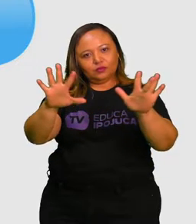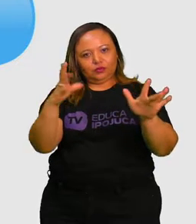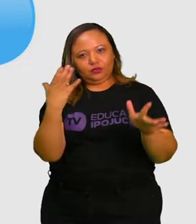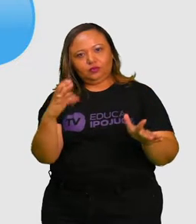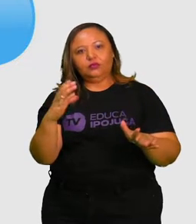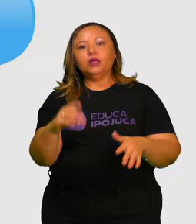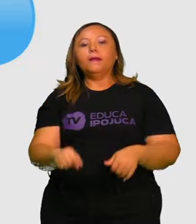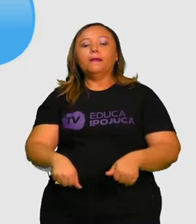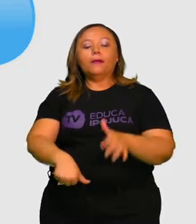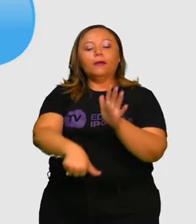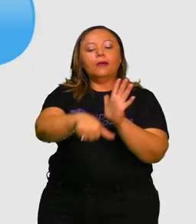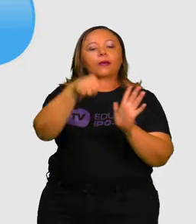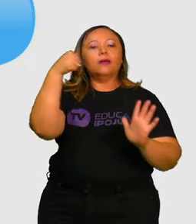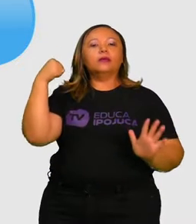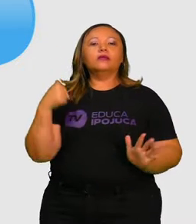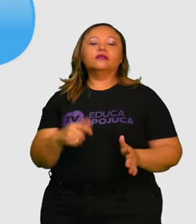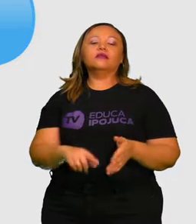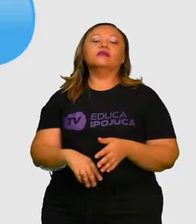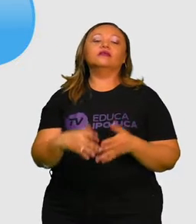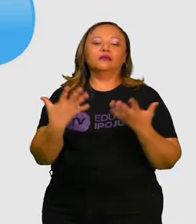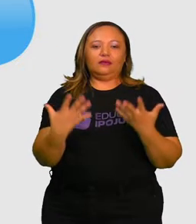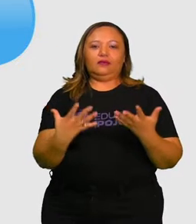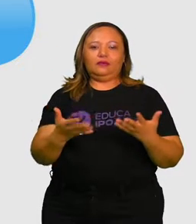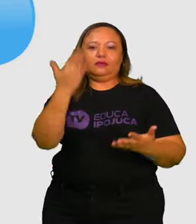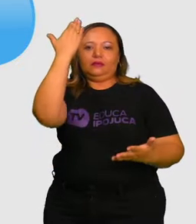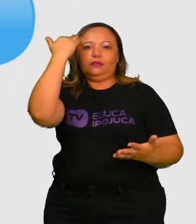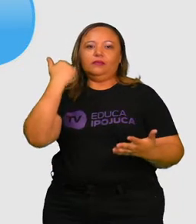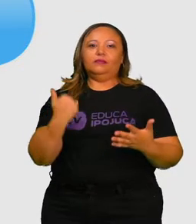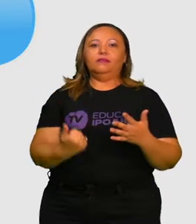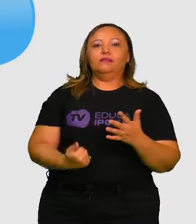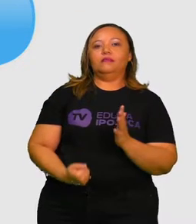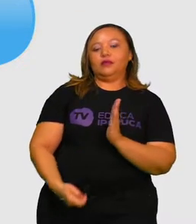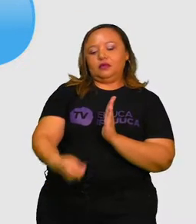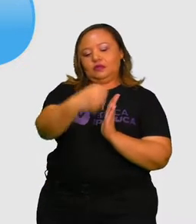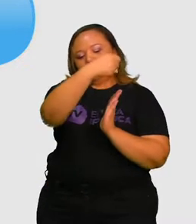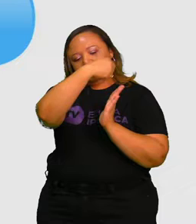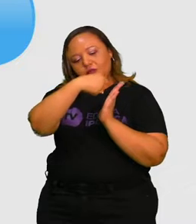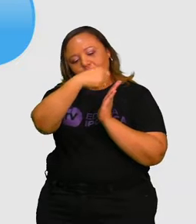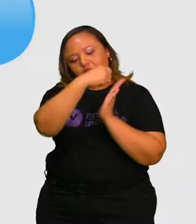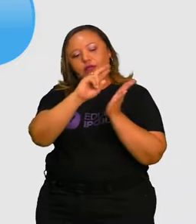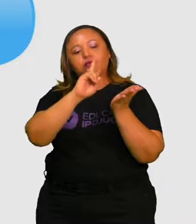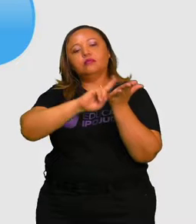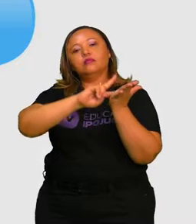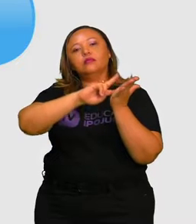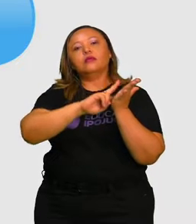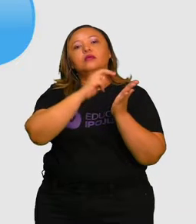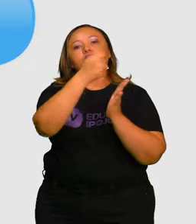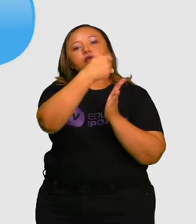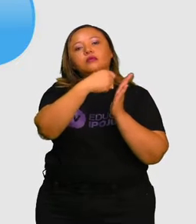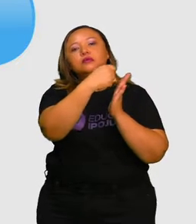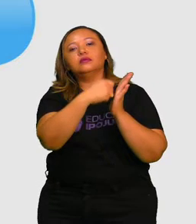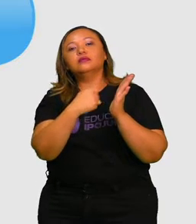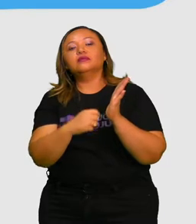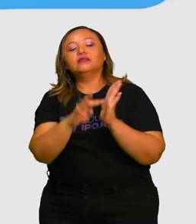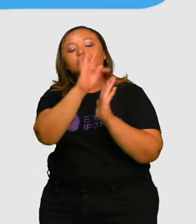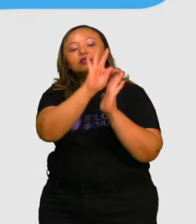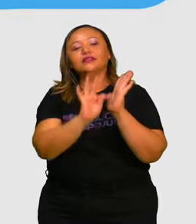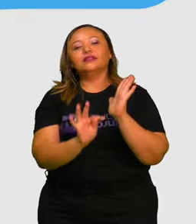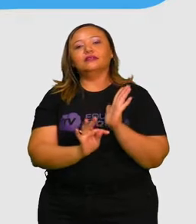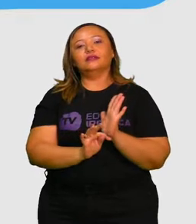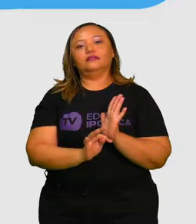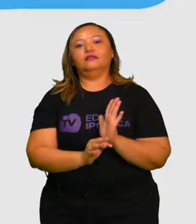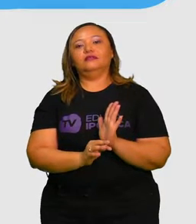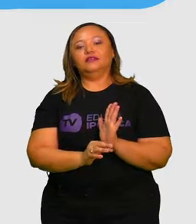vocês o que significa contexto de produção de um gênero textual. Então, para isso, a gente vai rever